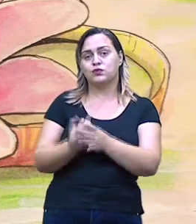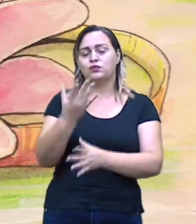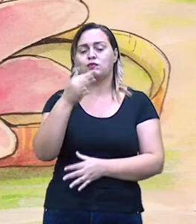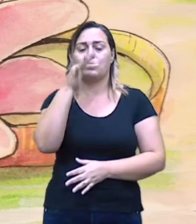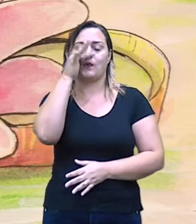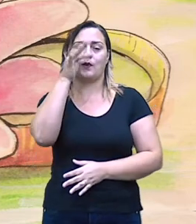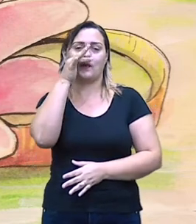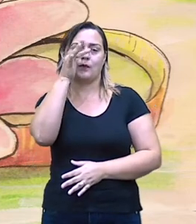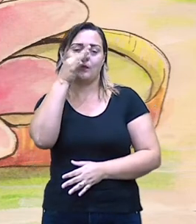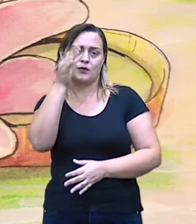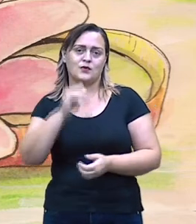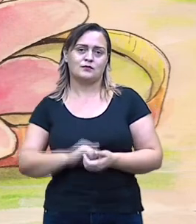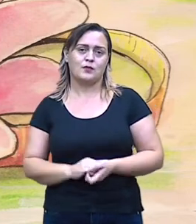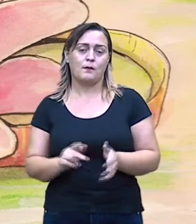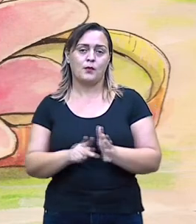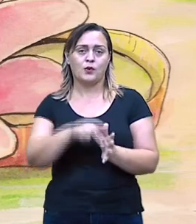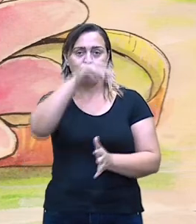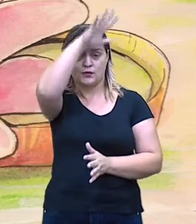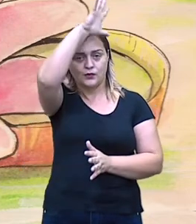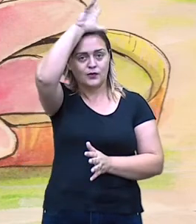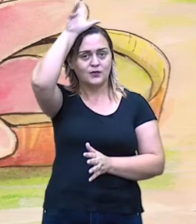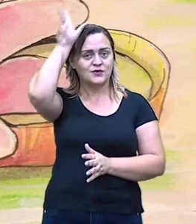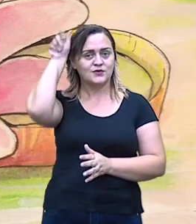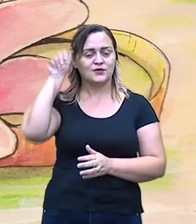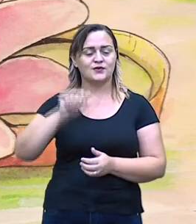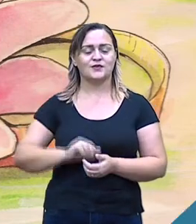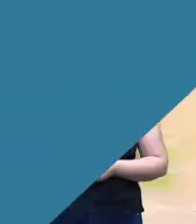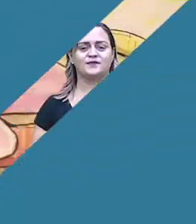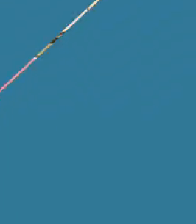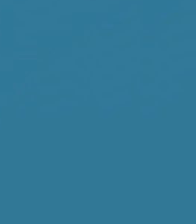Que é o símbolo da Amazônia. Vamos lá, então, assistir?